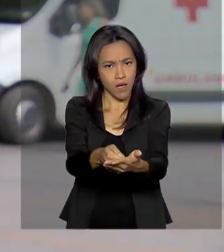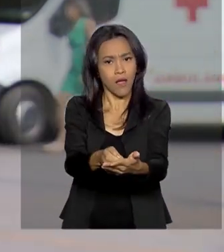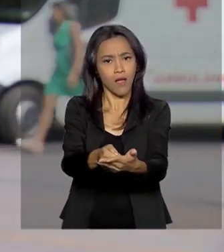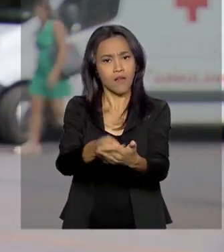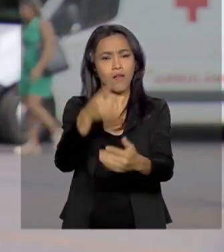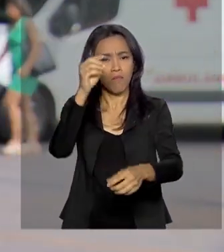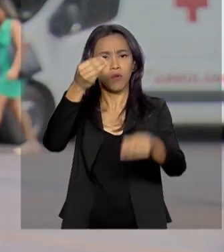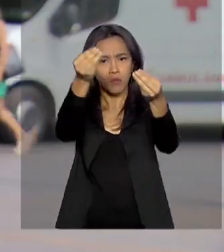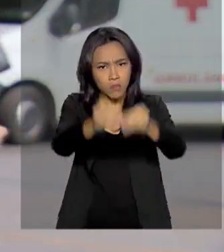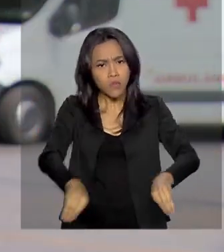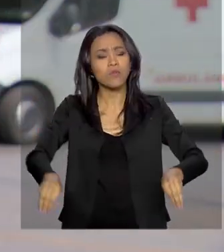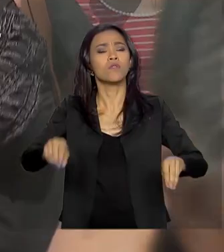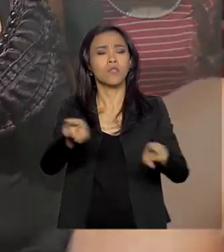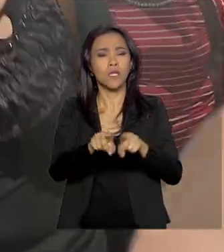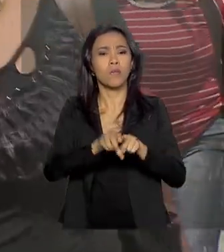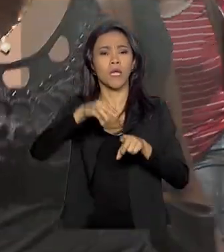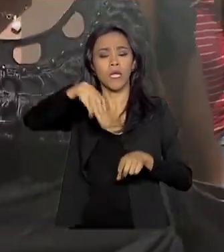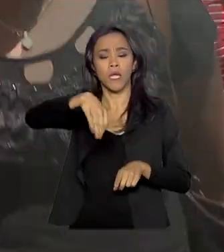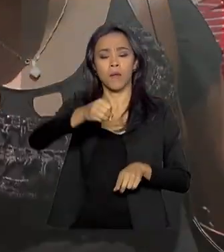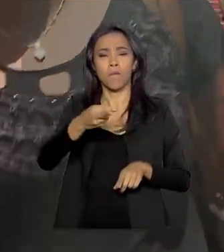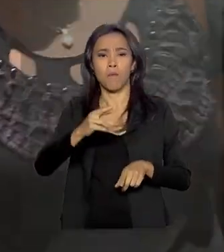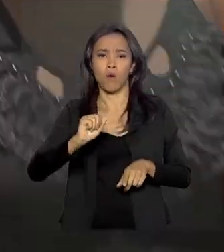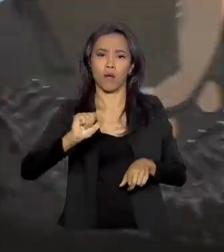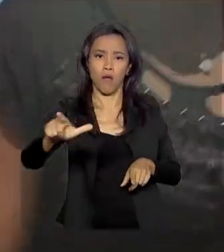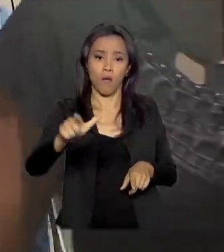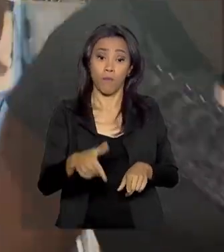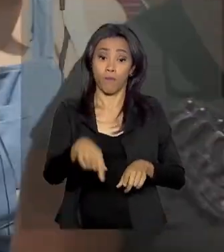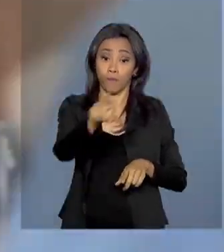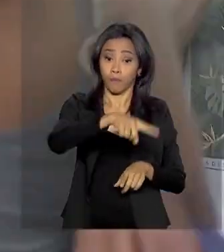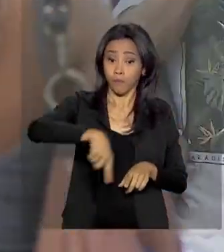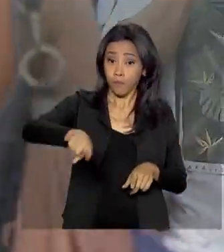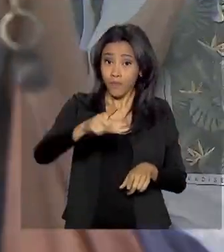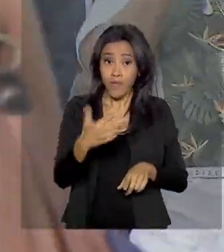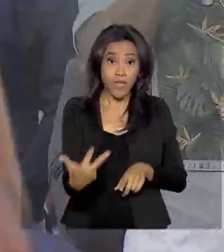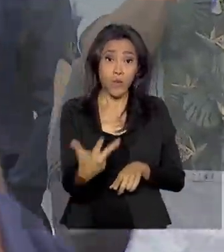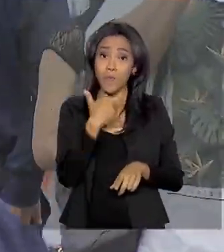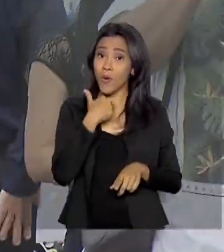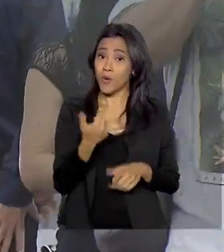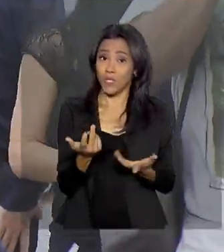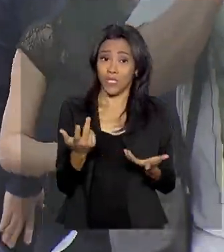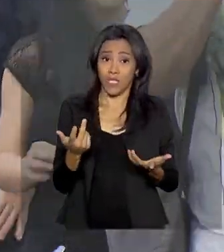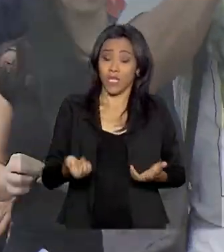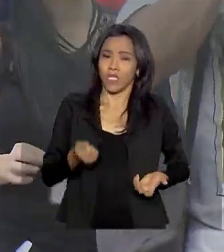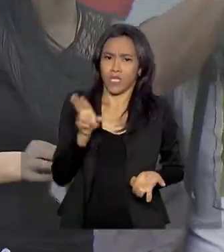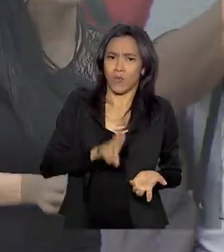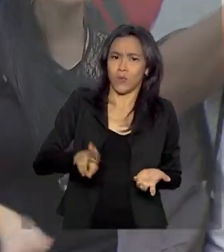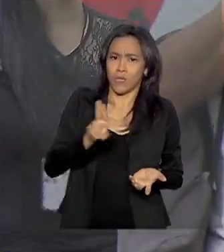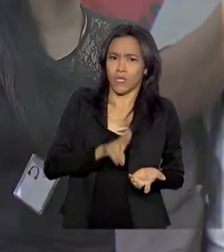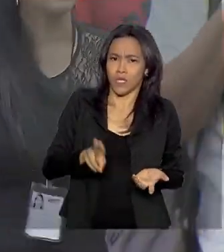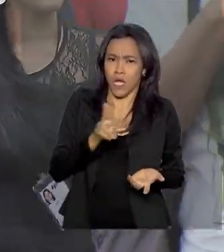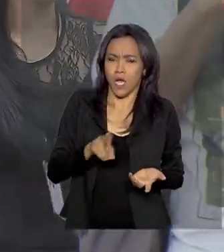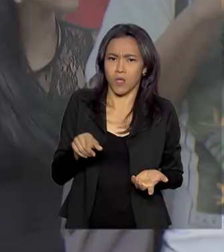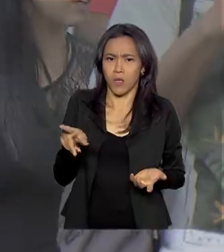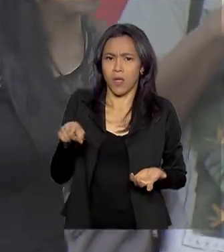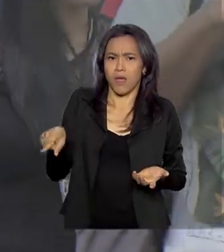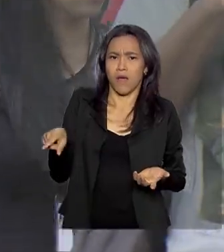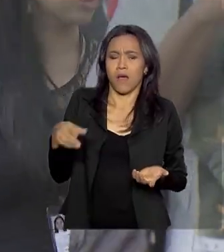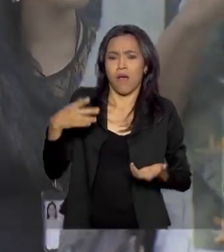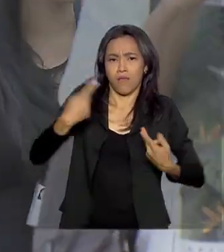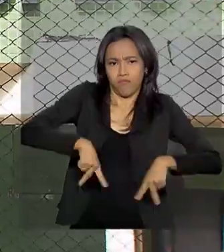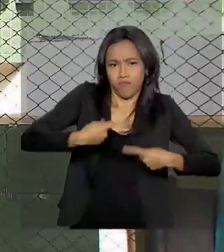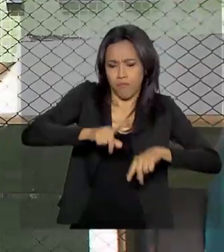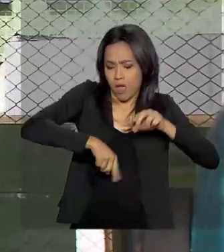danos materiais e morais. Os bens da vítima de violência doméstica não podem ser usados pelo autor da agressão para o pagamento dos